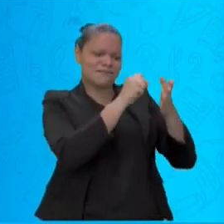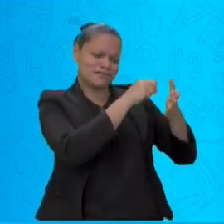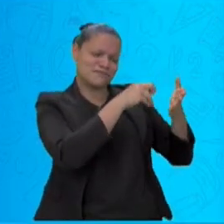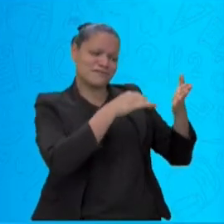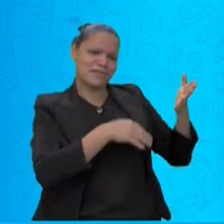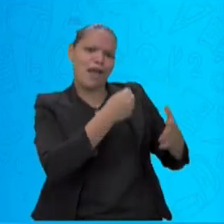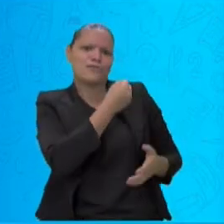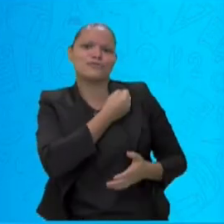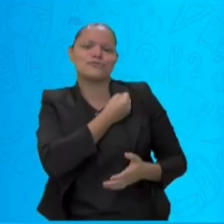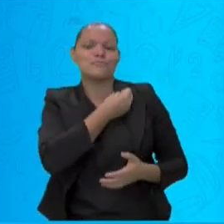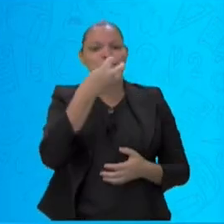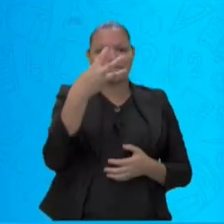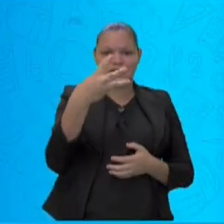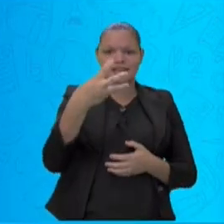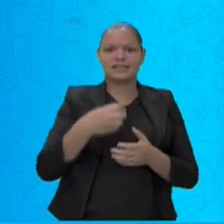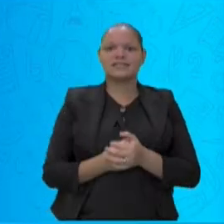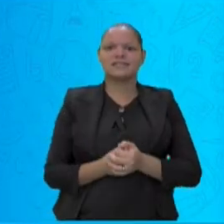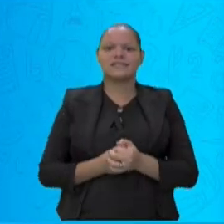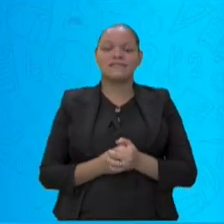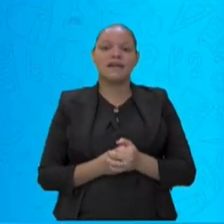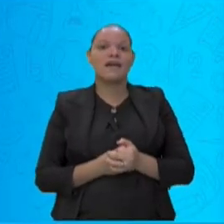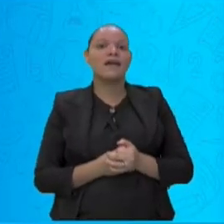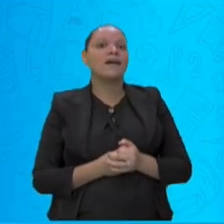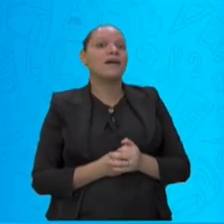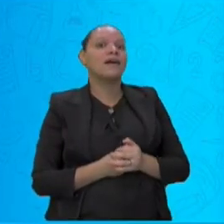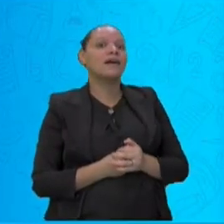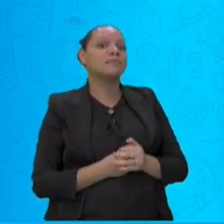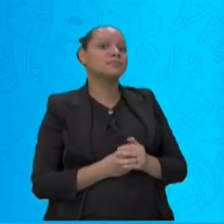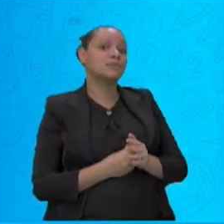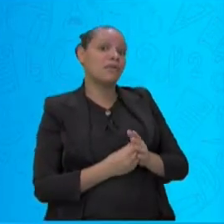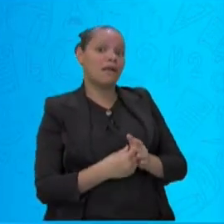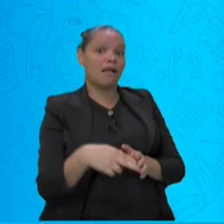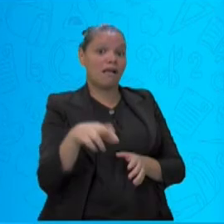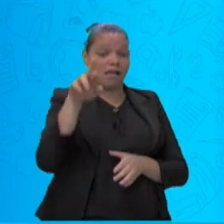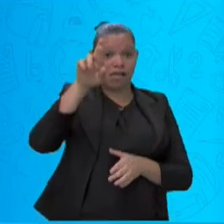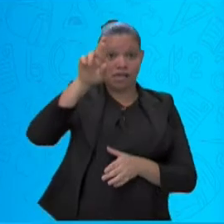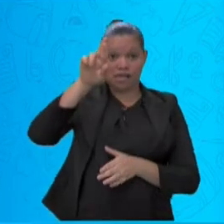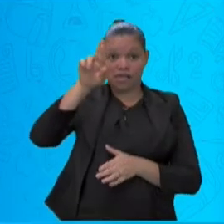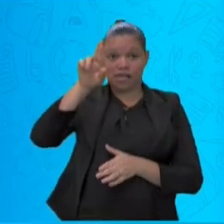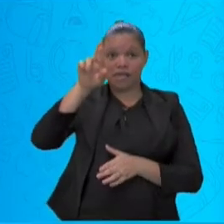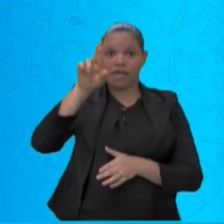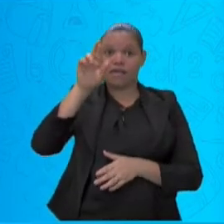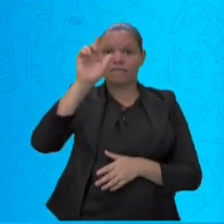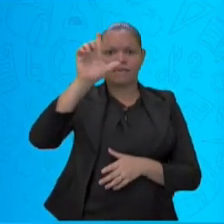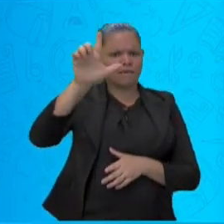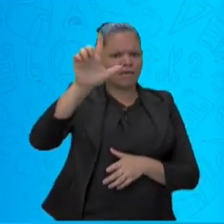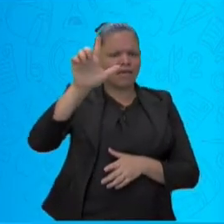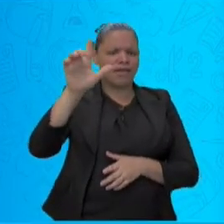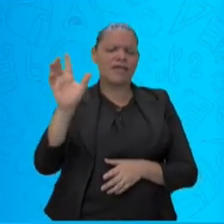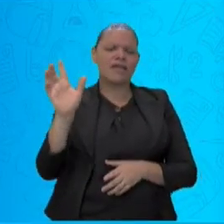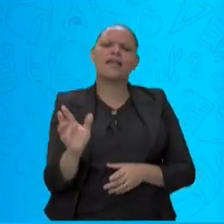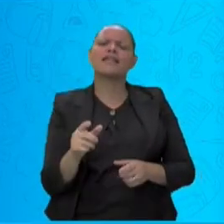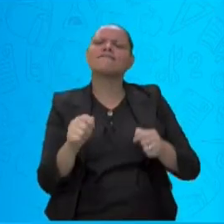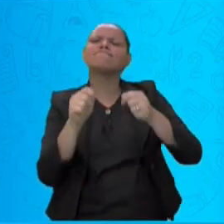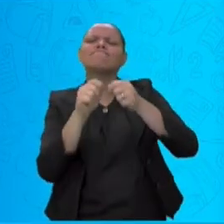R ou L e formar palavras com o encontro consonantal. Vamos lá?